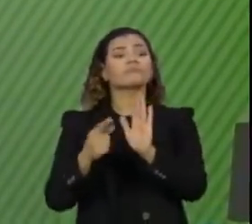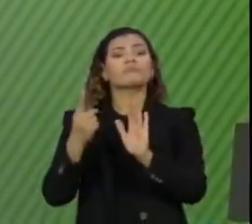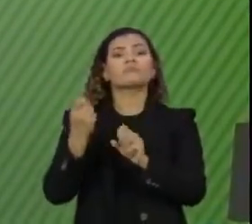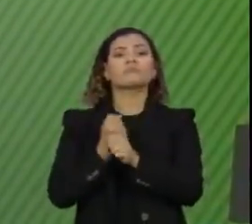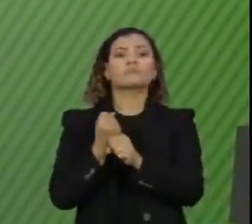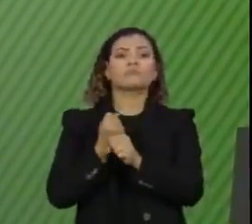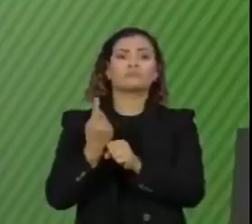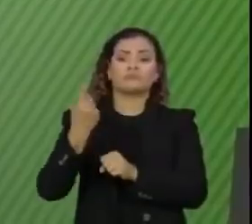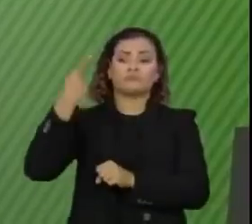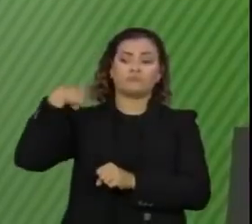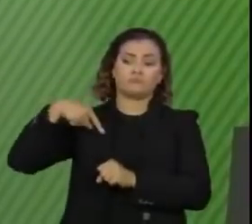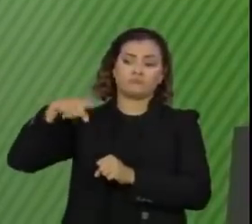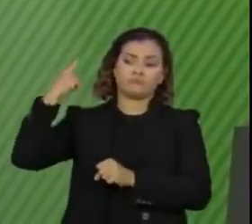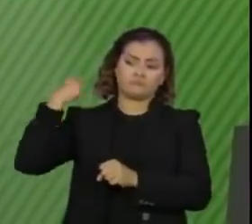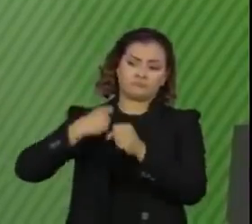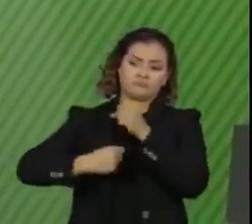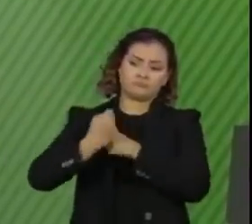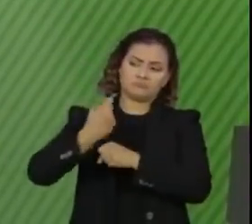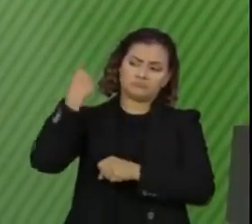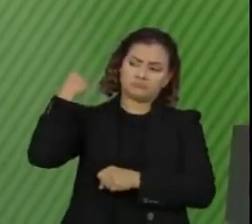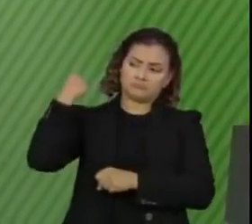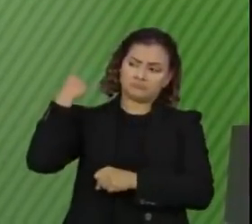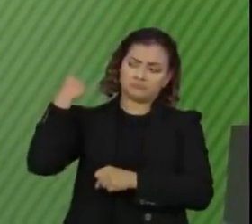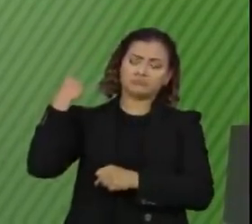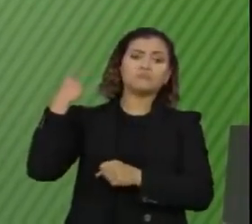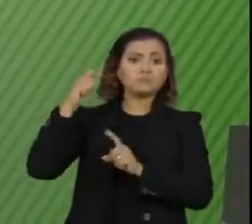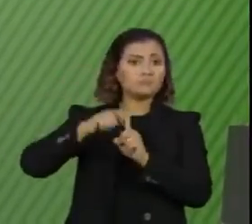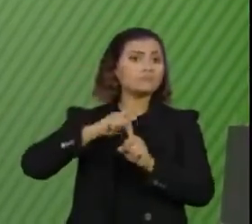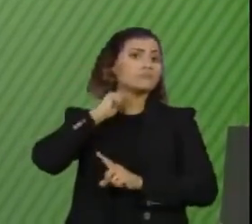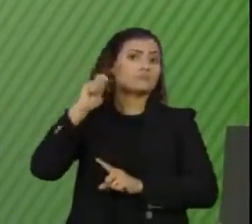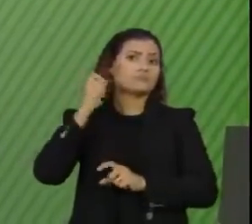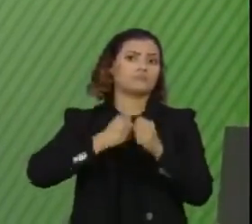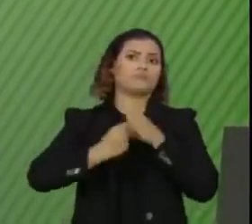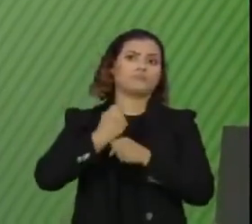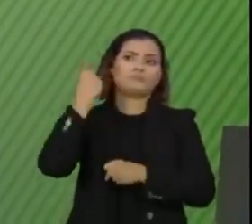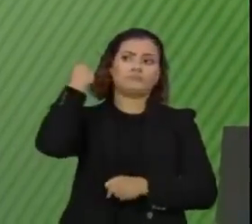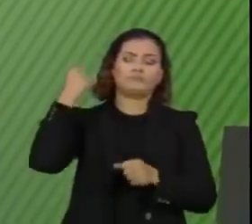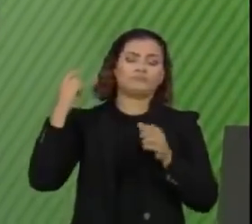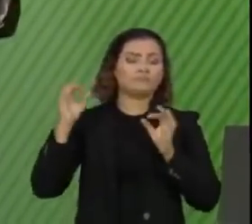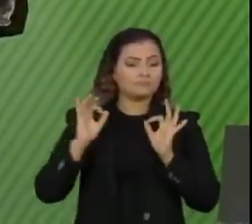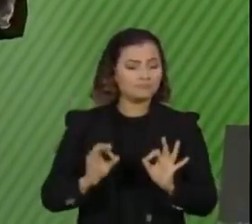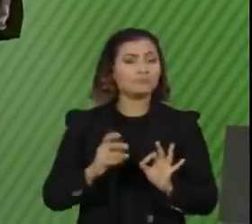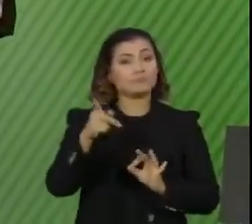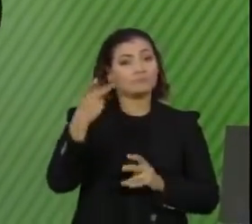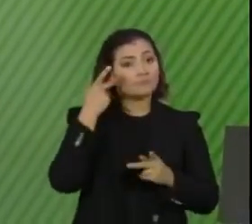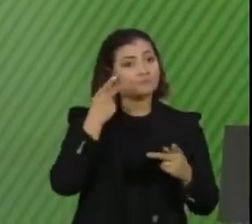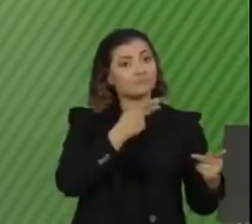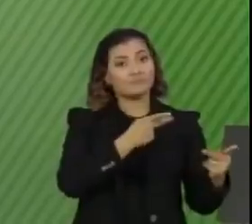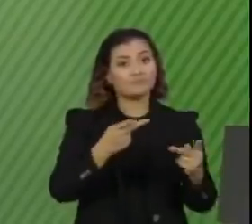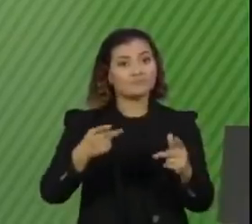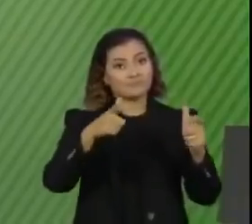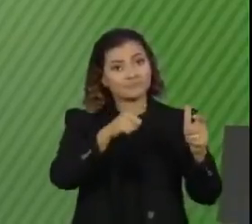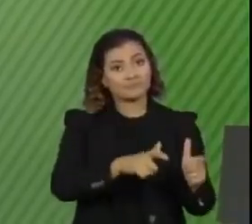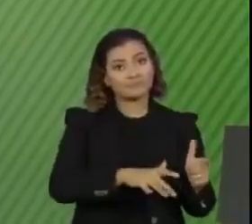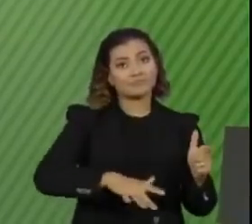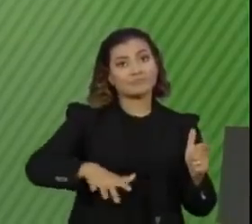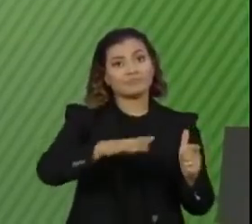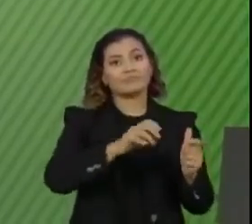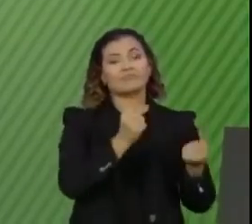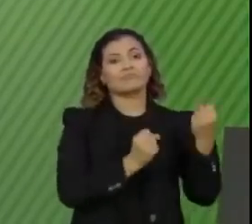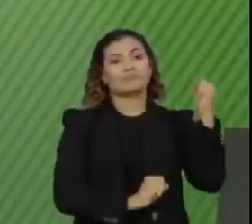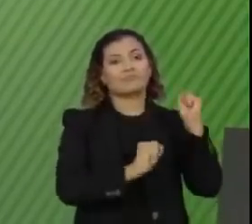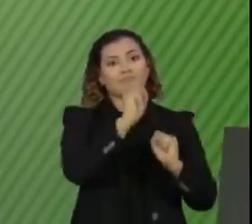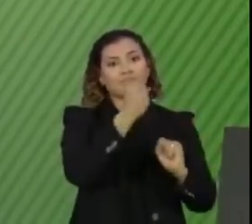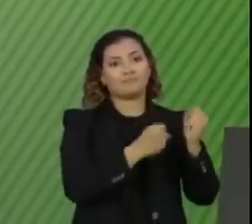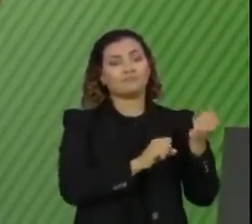ano atrás, exatamente em abril do ano passado, o senhor visitou uma fábrica